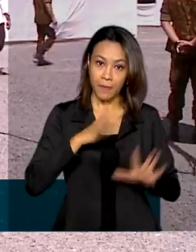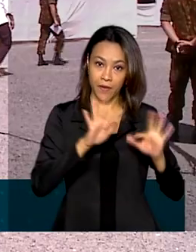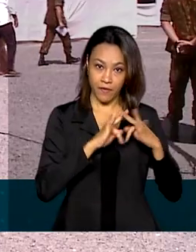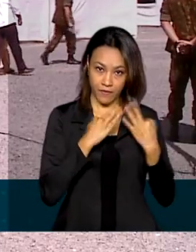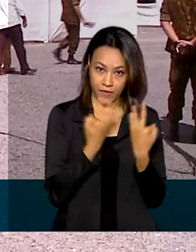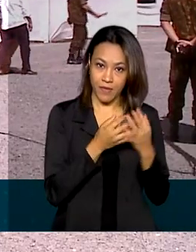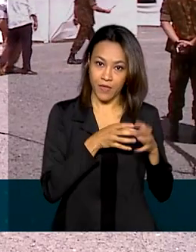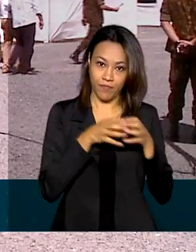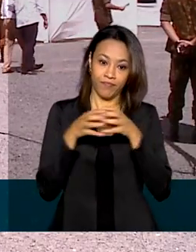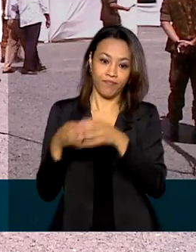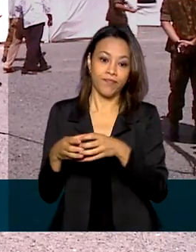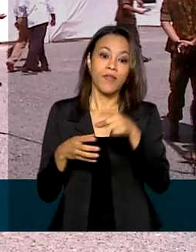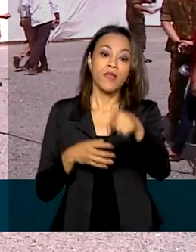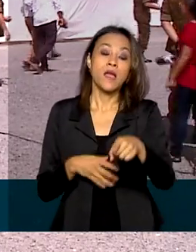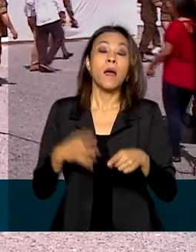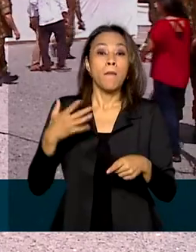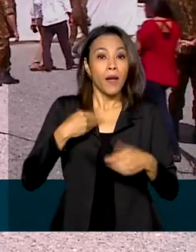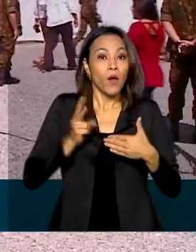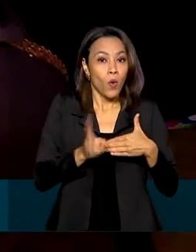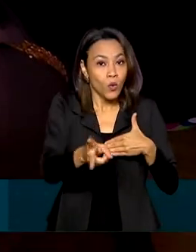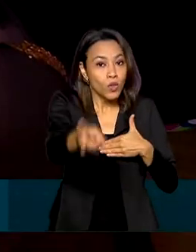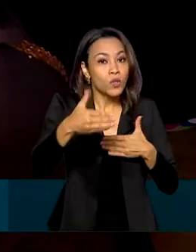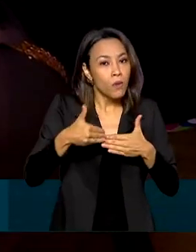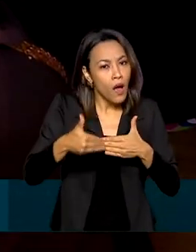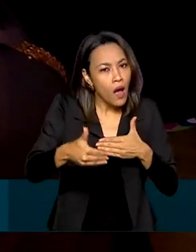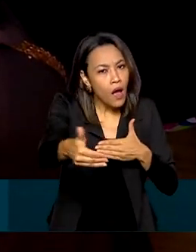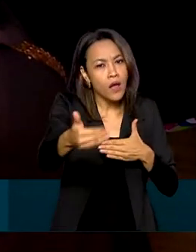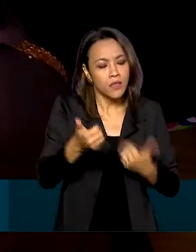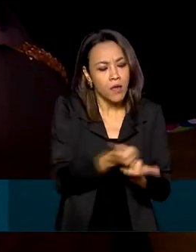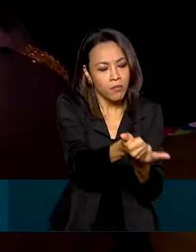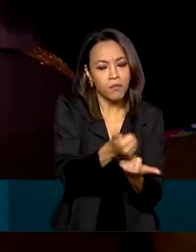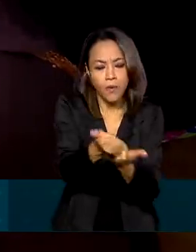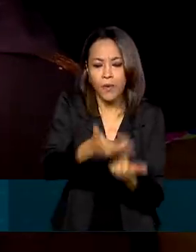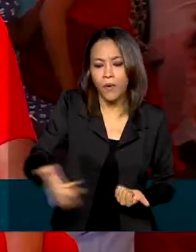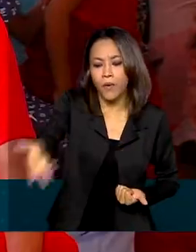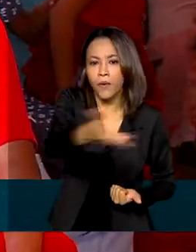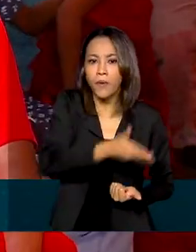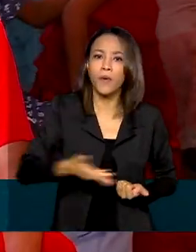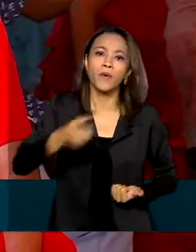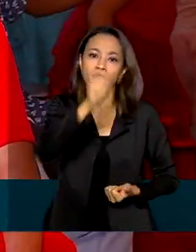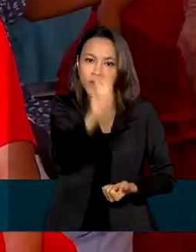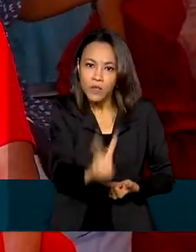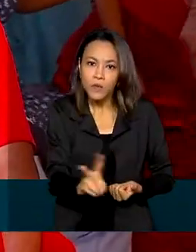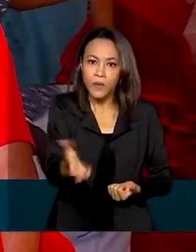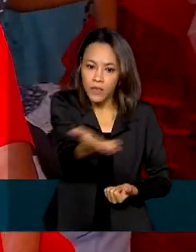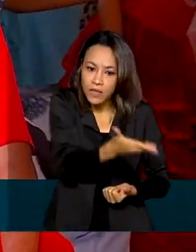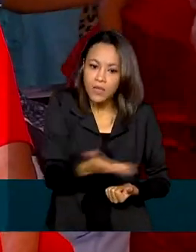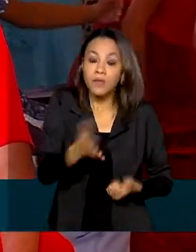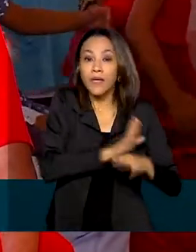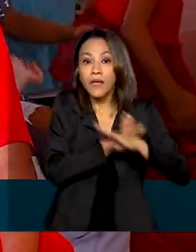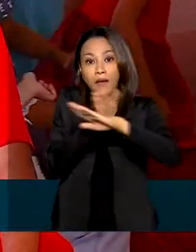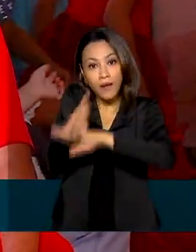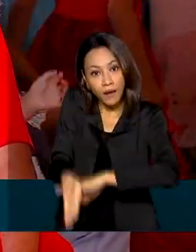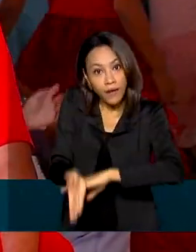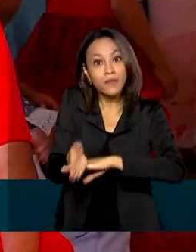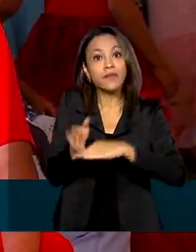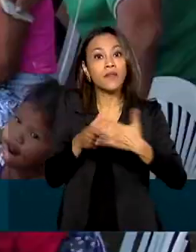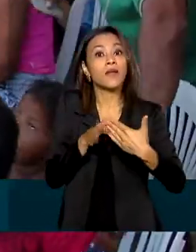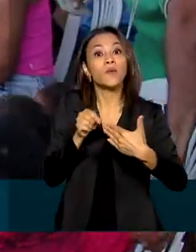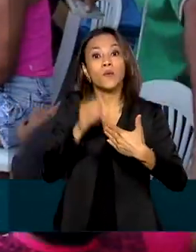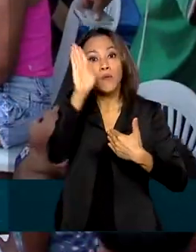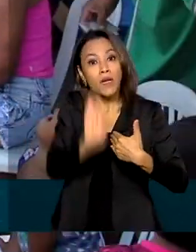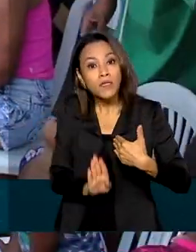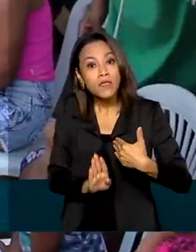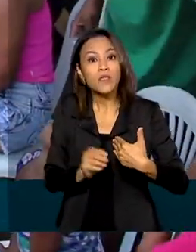Para intensificar o processo de acolhimento de migrantes e refugiados que entram pela fronteira no